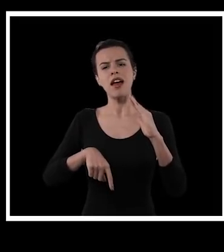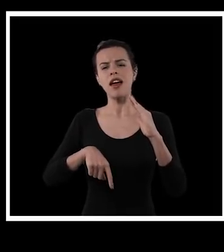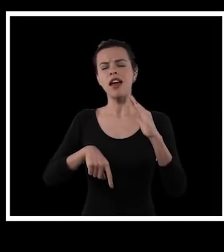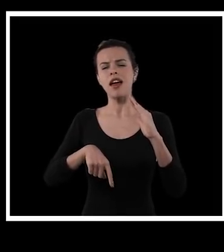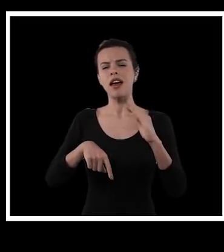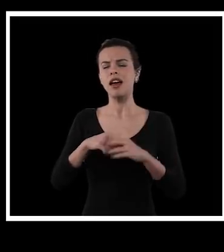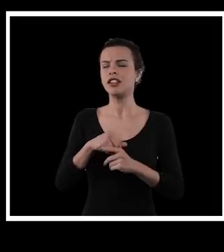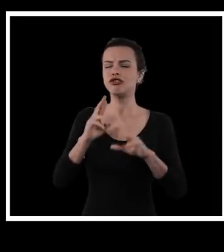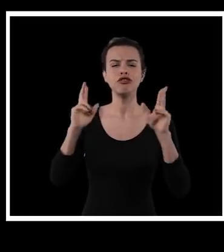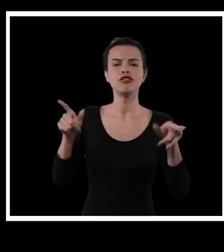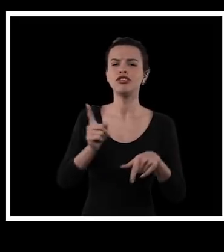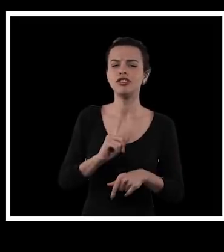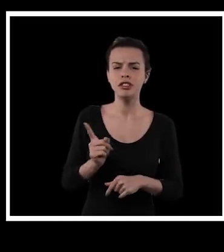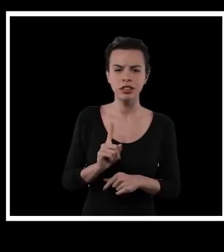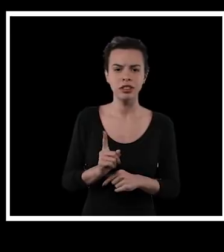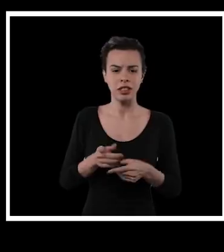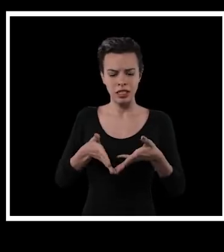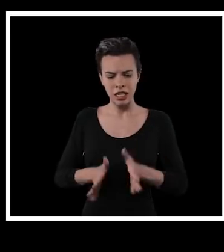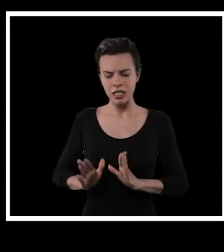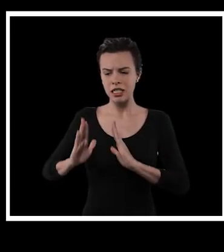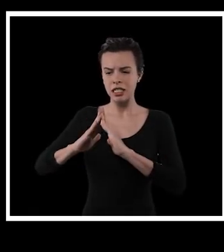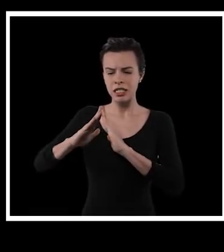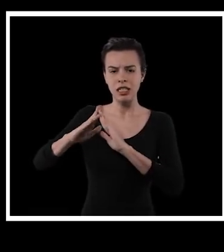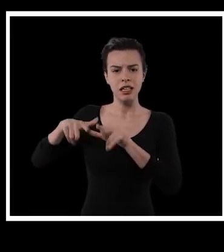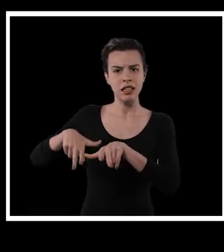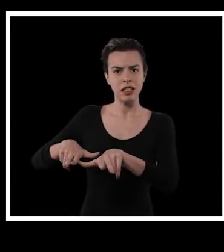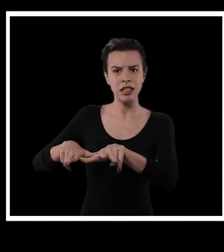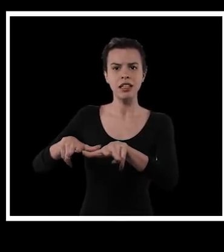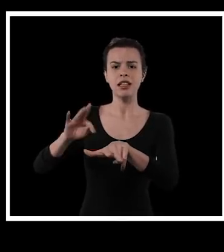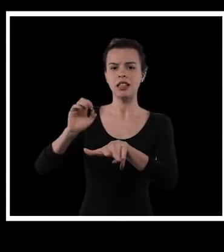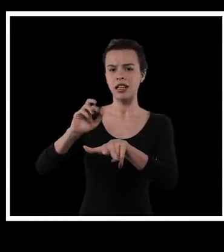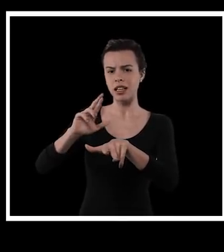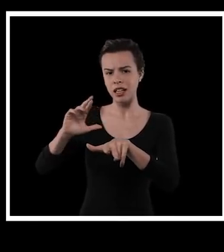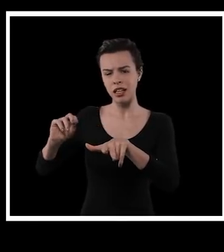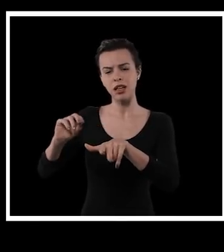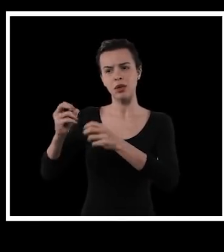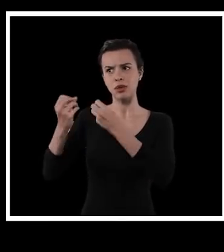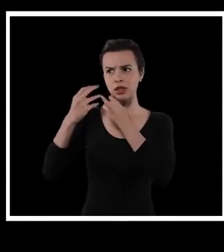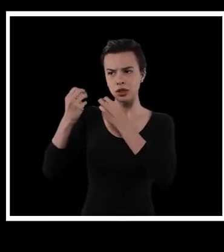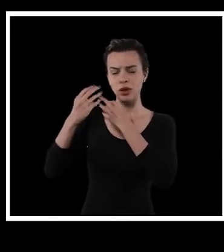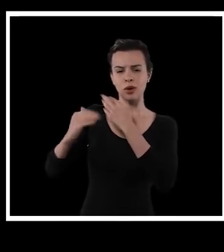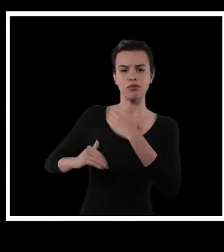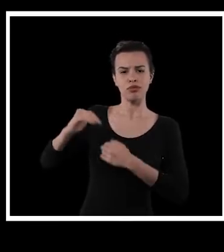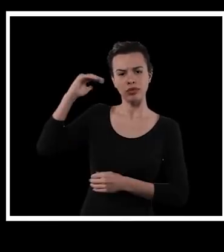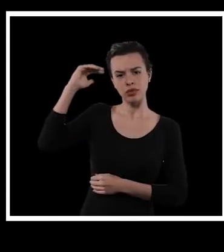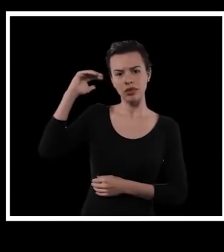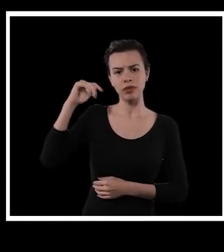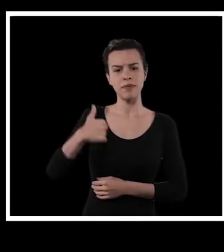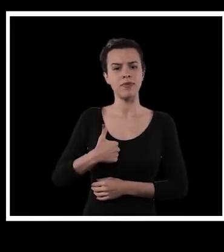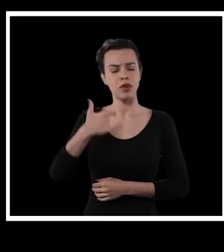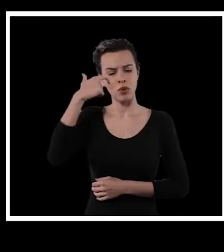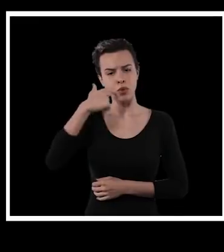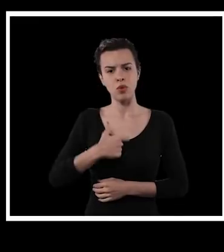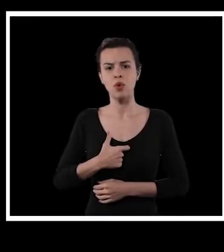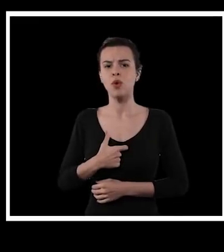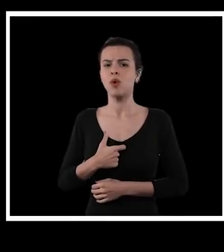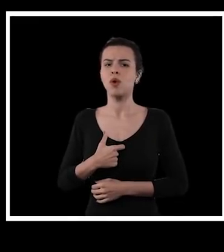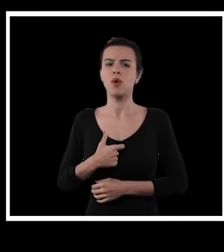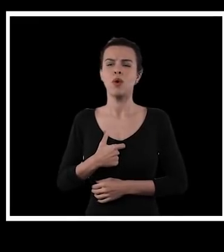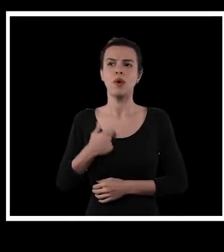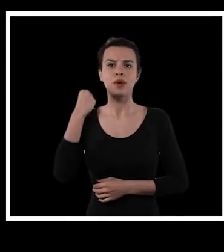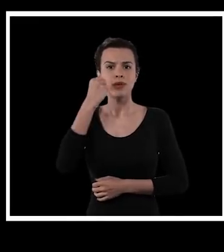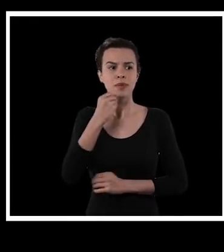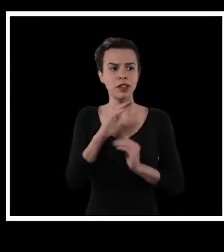educação que é em musicatório. Ele tem experiência nasci no terreiro, criei em terreiro, fui educada no terreiro,